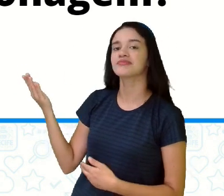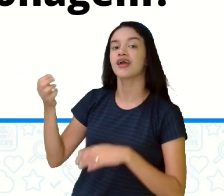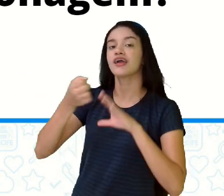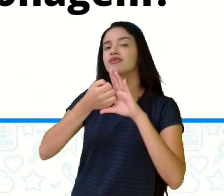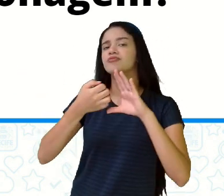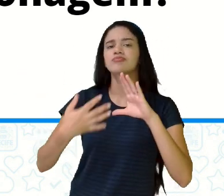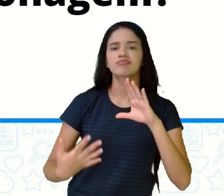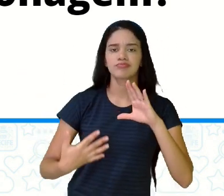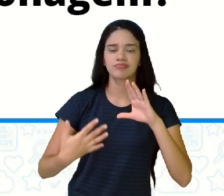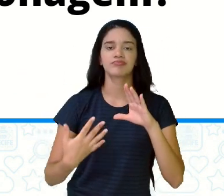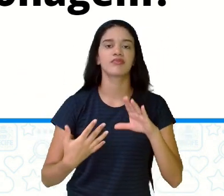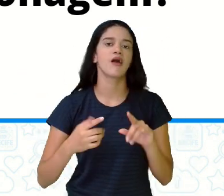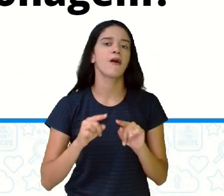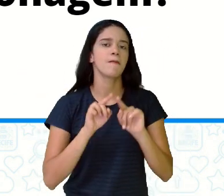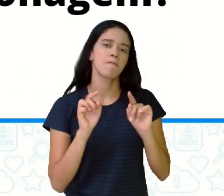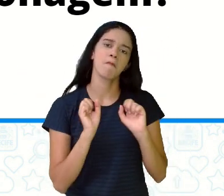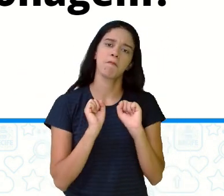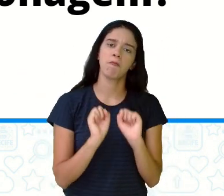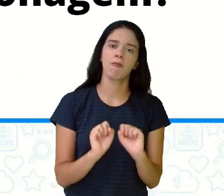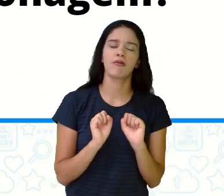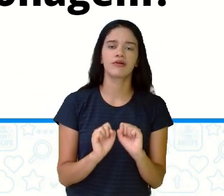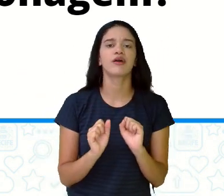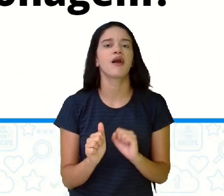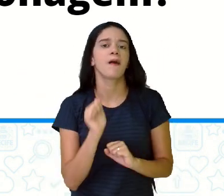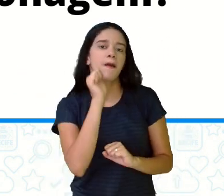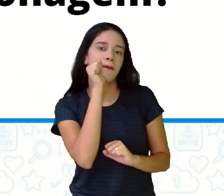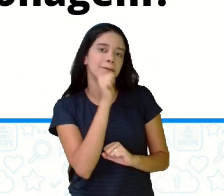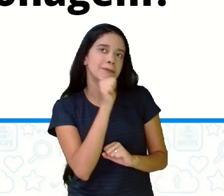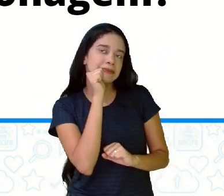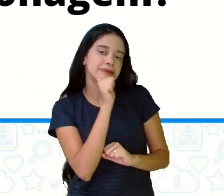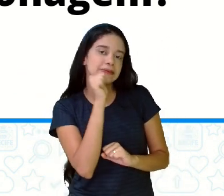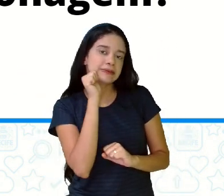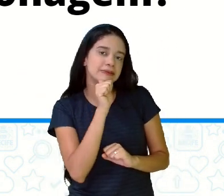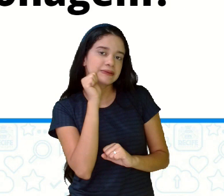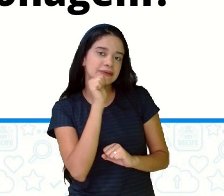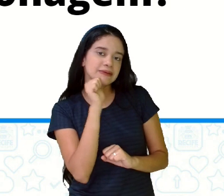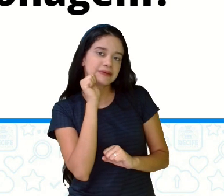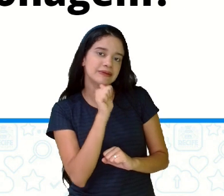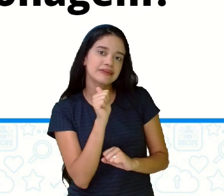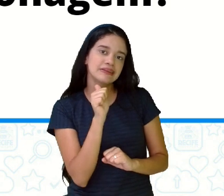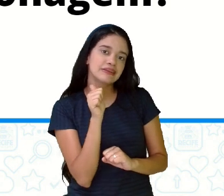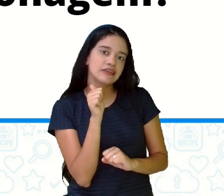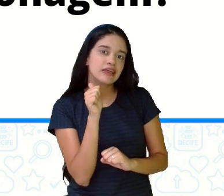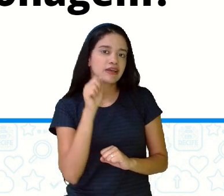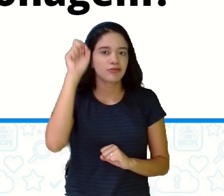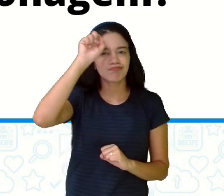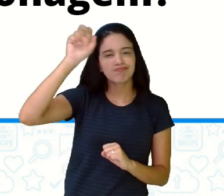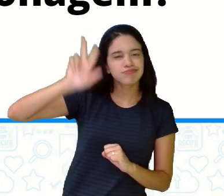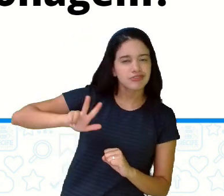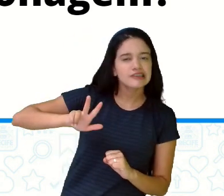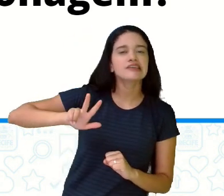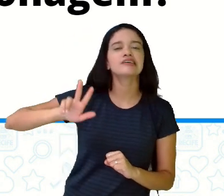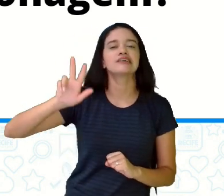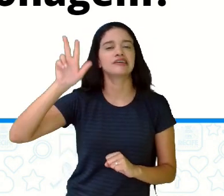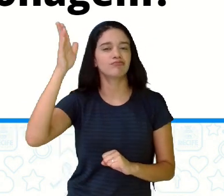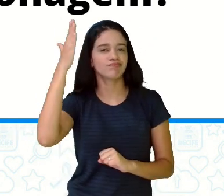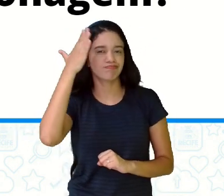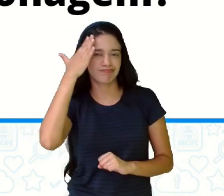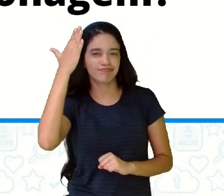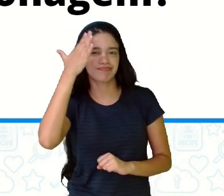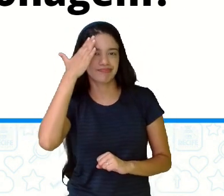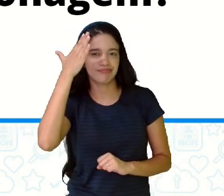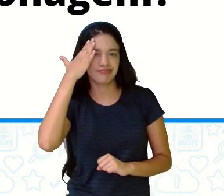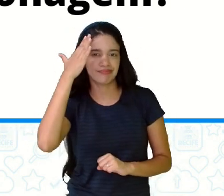caracterizam. Mas eu poderia dizer que ela é uma menina muito sabida, ela é uma menina inteligente.